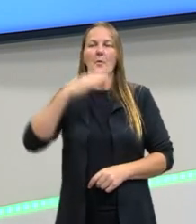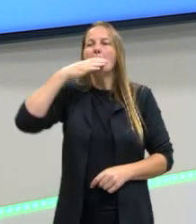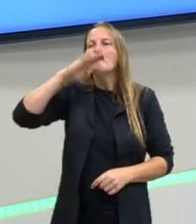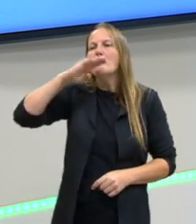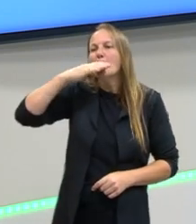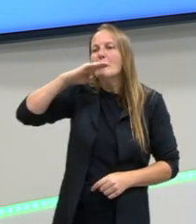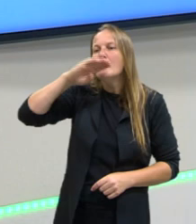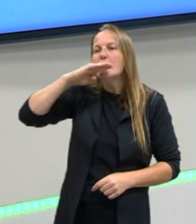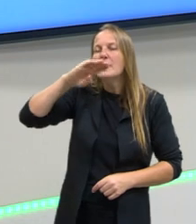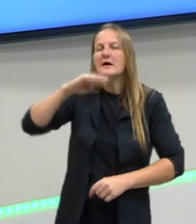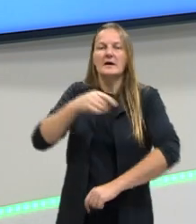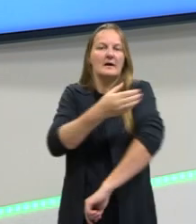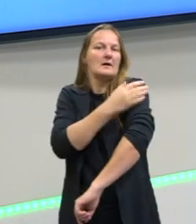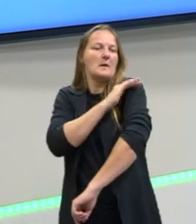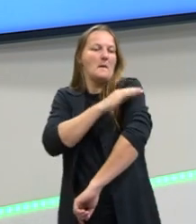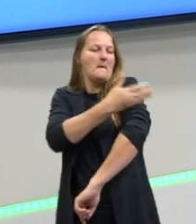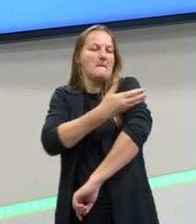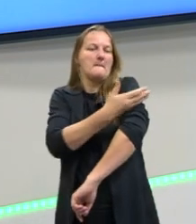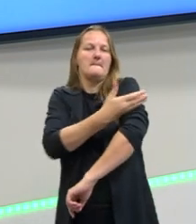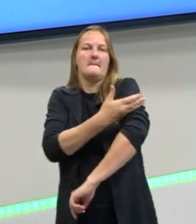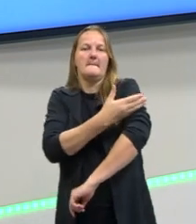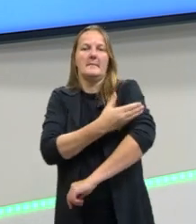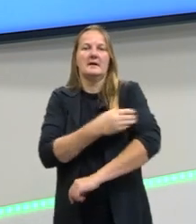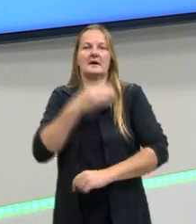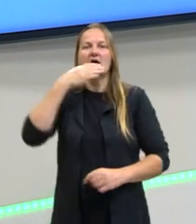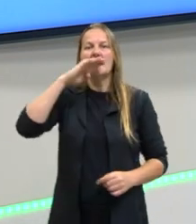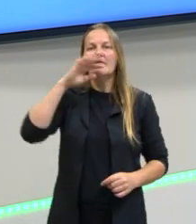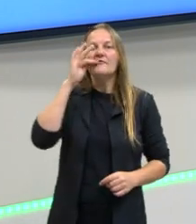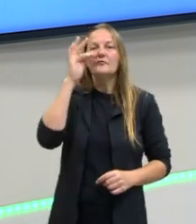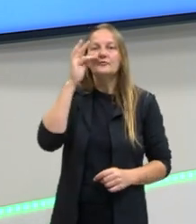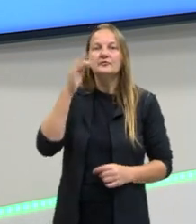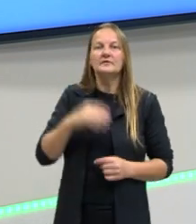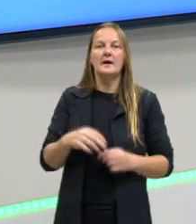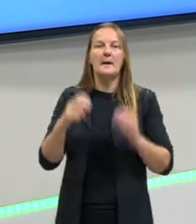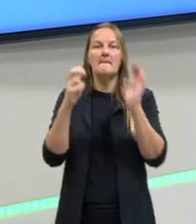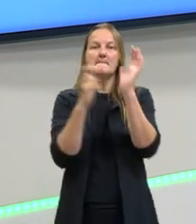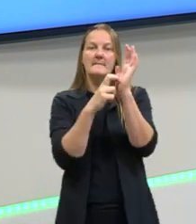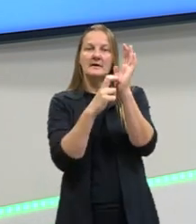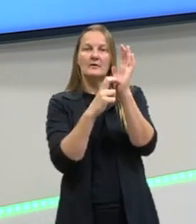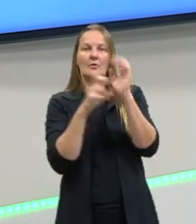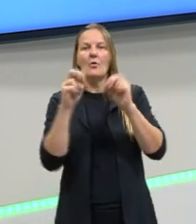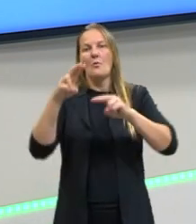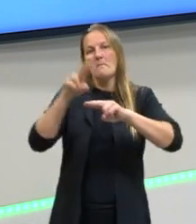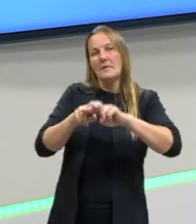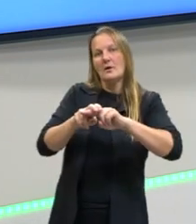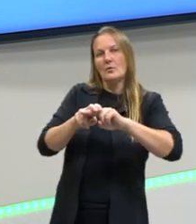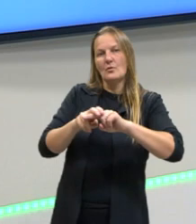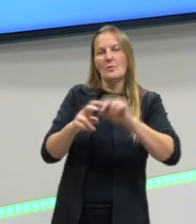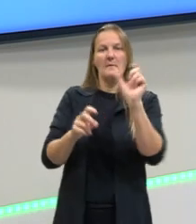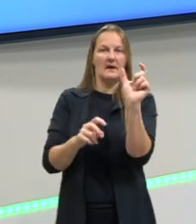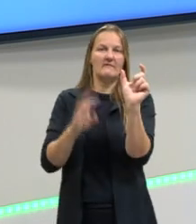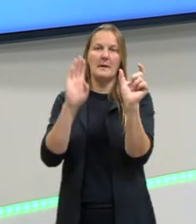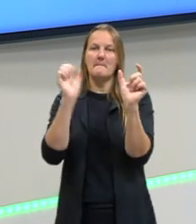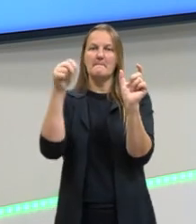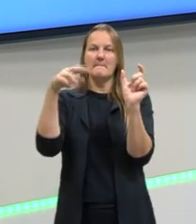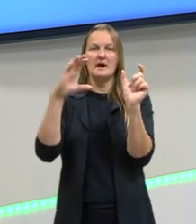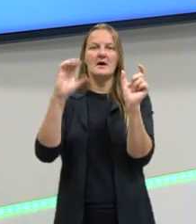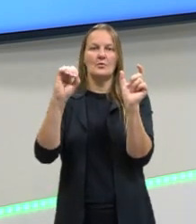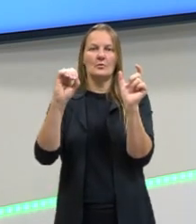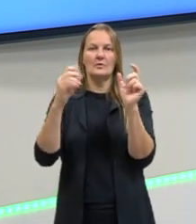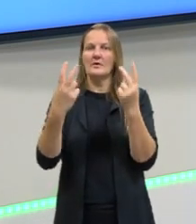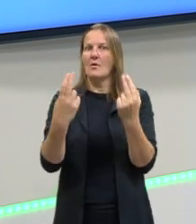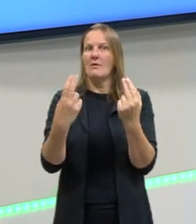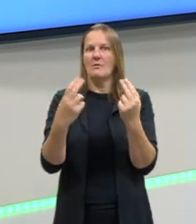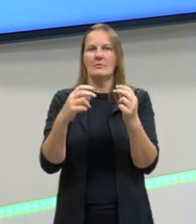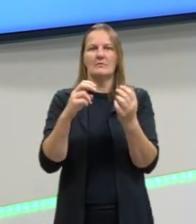que pode ser manga de camiseta ou manga fruta, o banco, que pode ser um lugar onde a gente senta, ou uma instituição financeira,